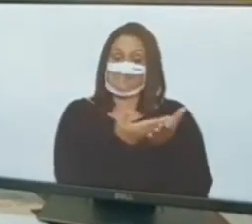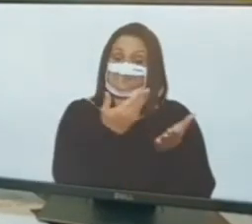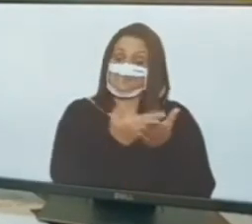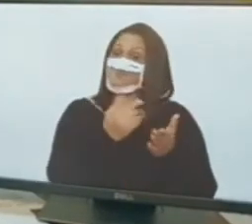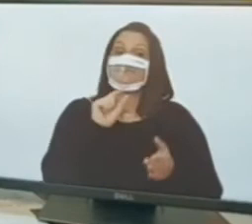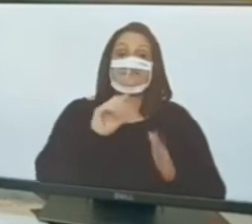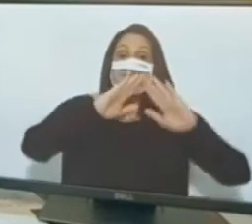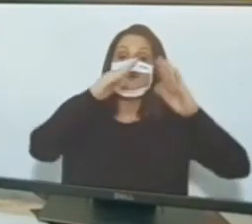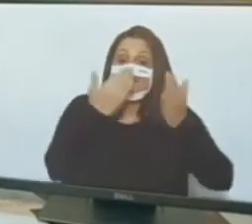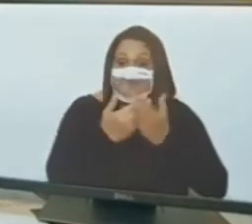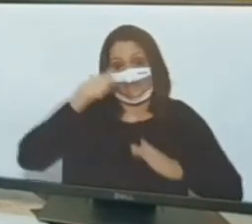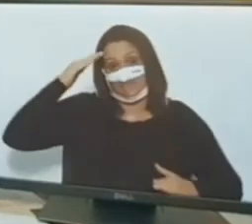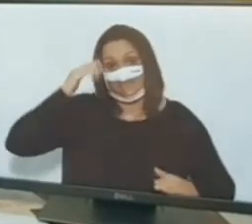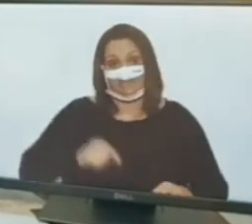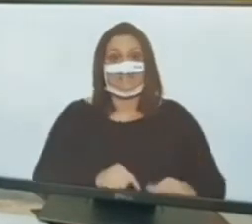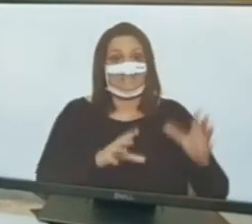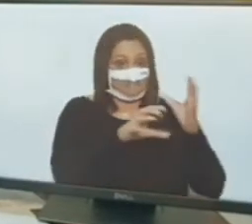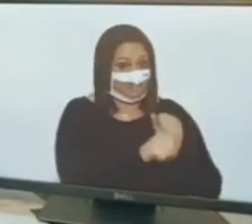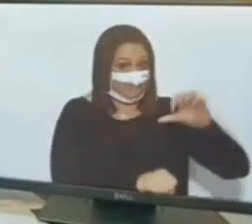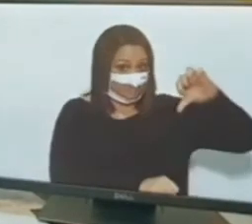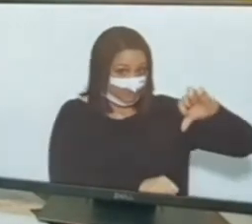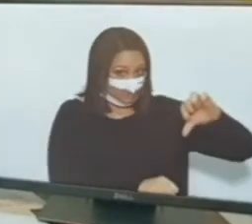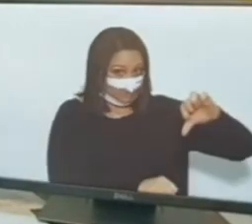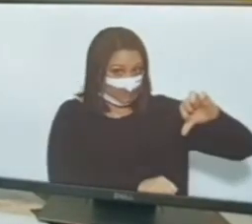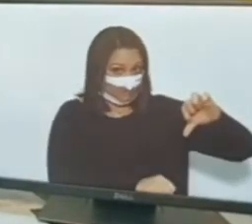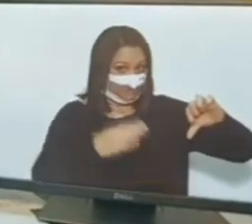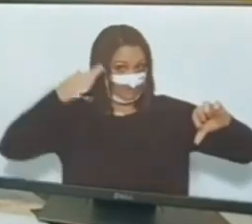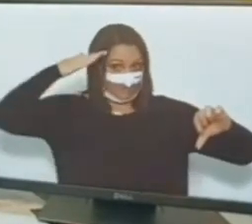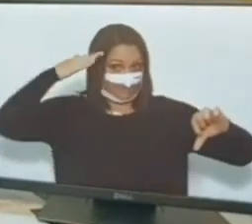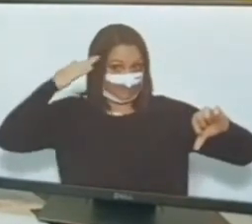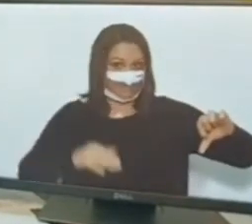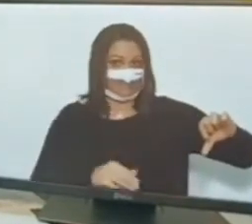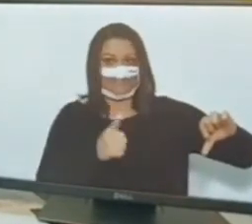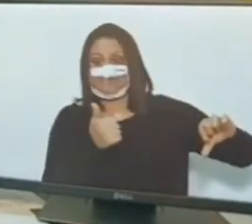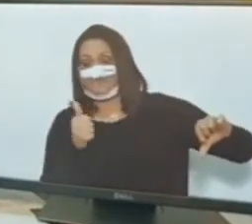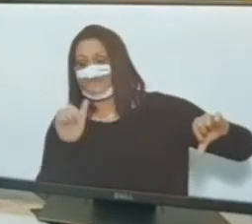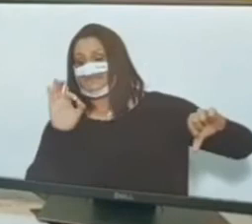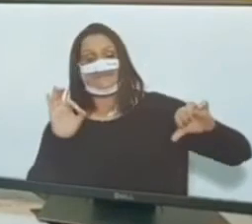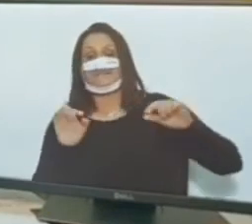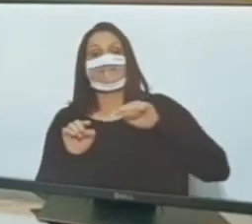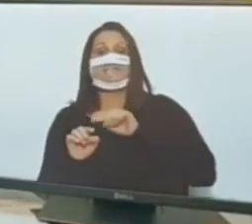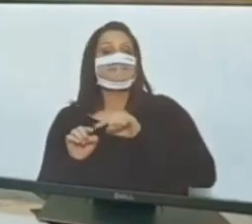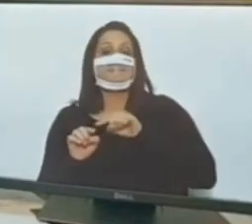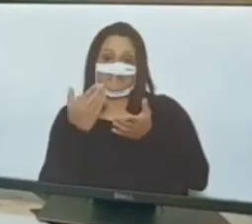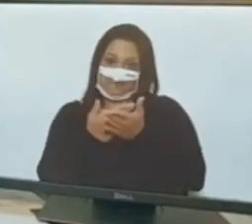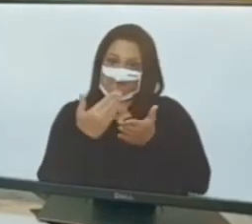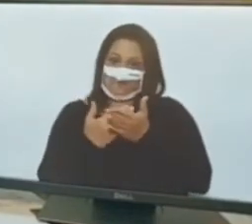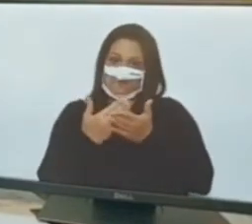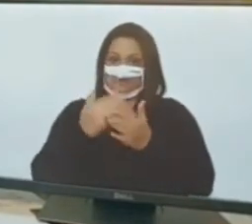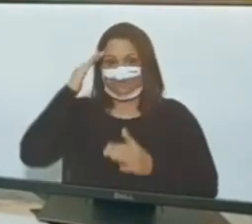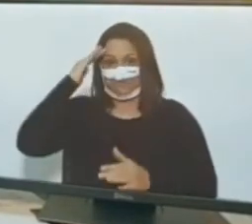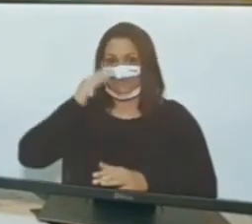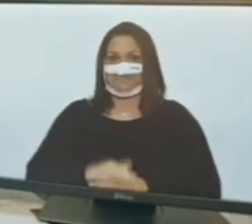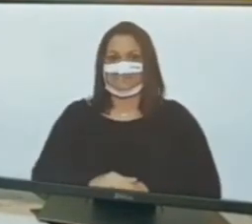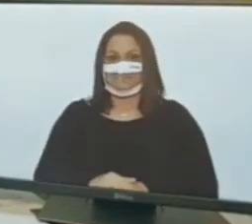Então nós temos nove ministros militares. Dez cursados do Colégio Militar. E o que tomou posse hoje, por coincidência, espero que não